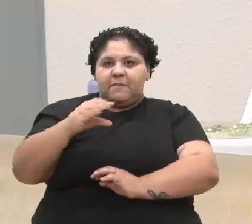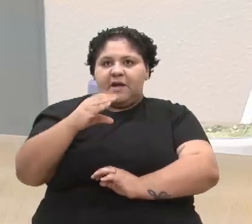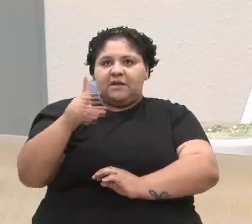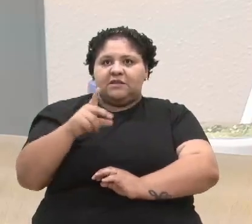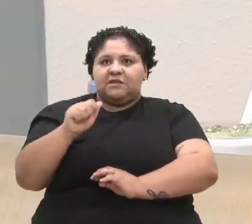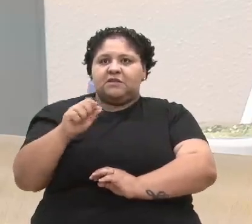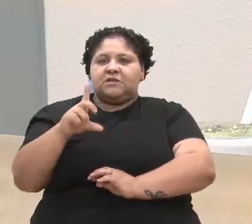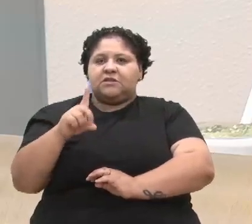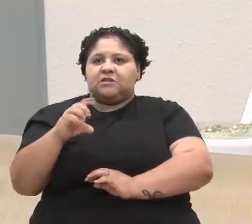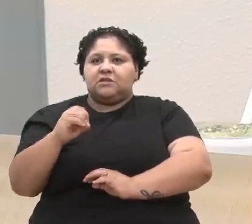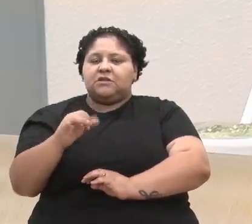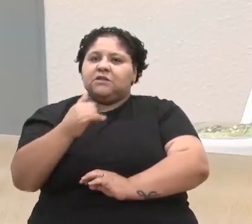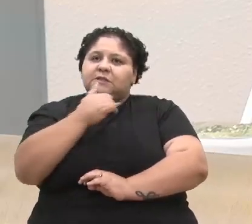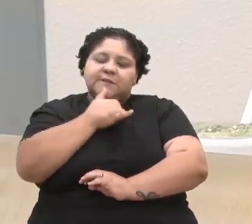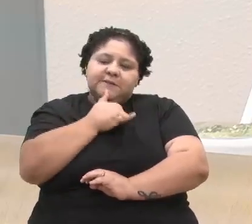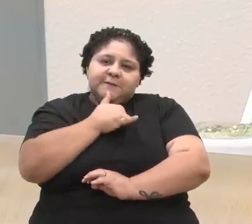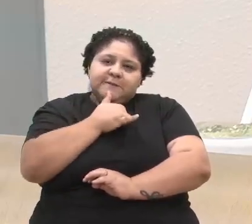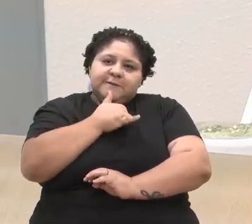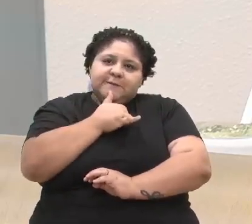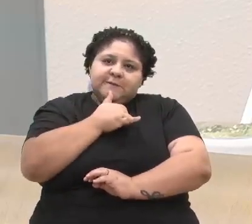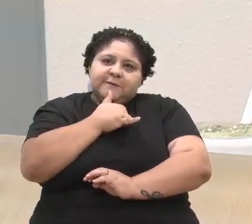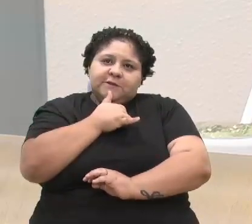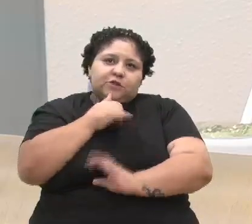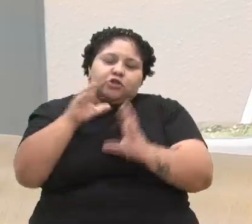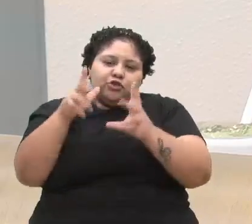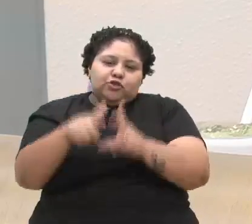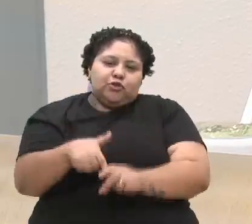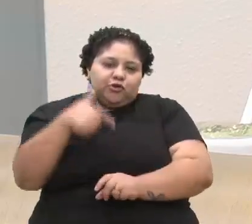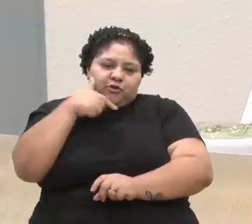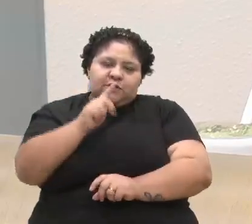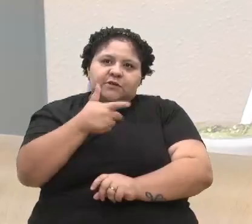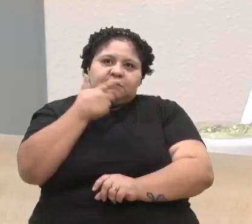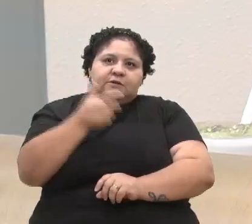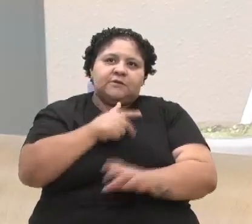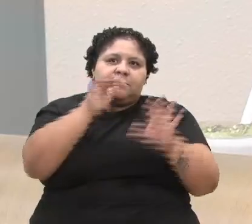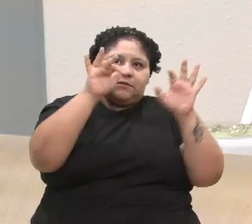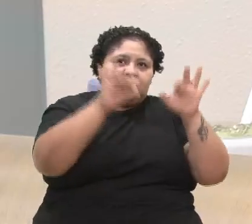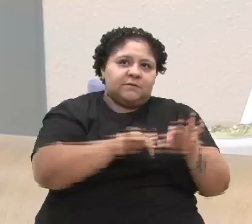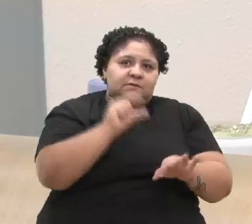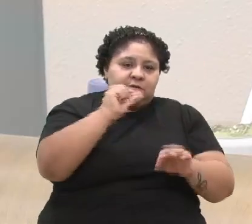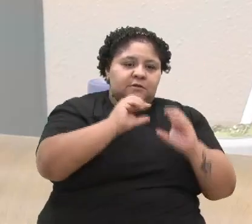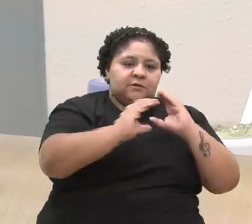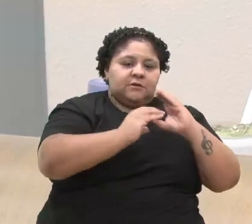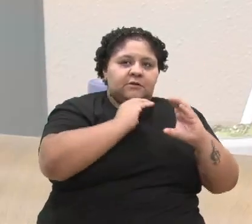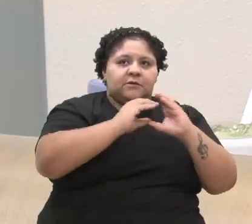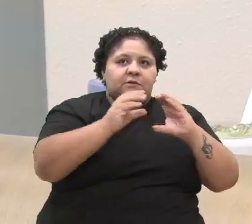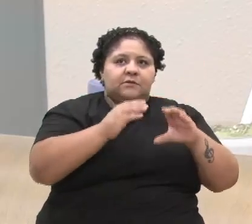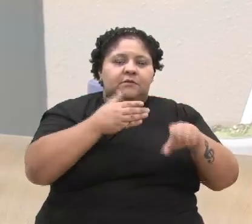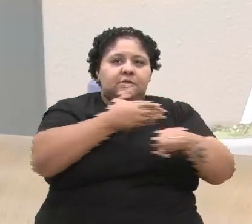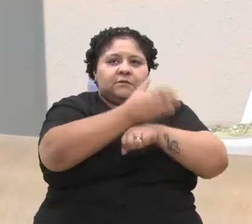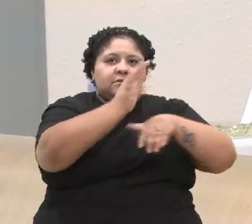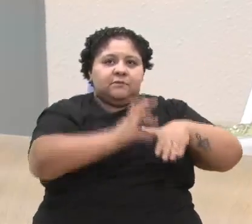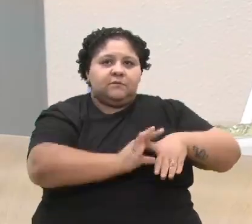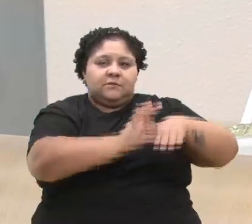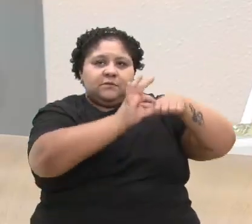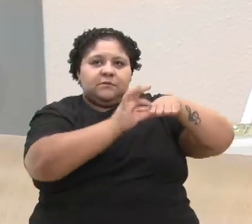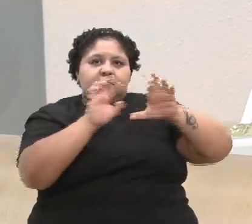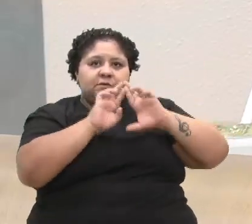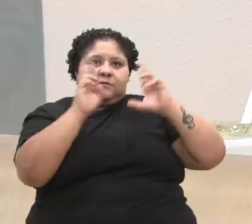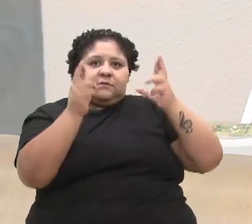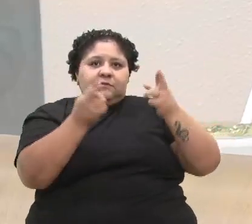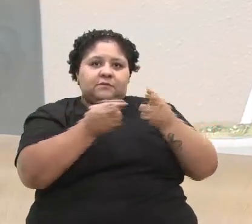Infelizmente, não conseguimos contemplar todos, mas encerramos assim o espaço das pequenas comunicações com a anuência dos líderes. Essa sessão ordinária abre